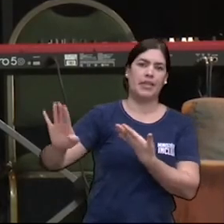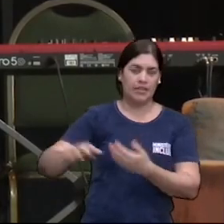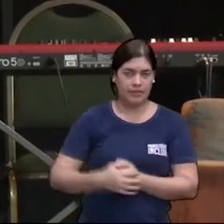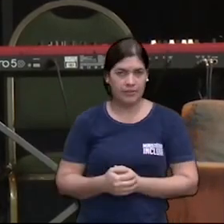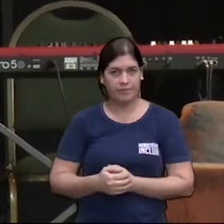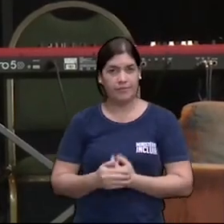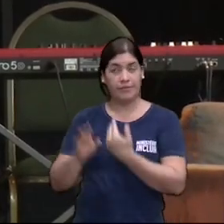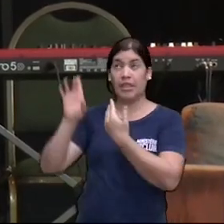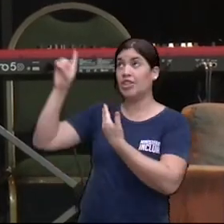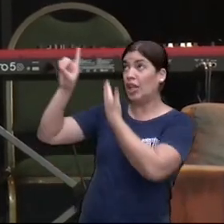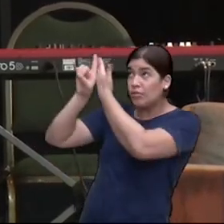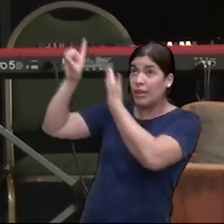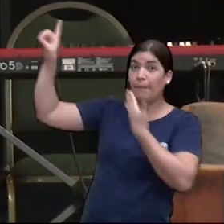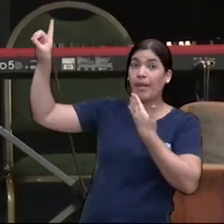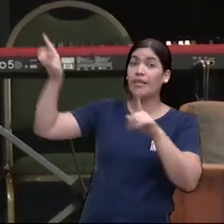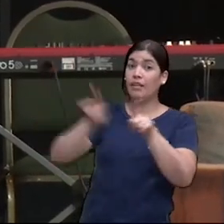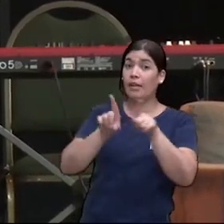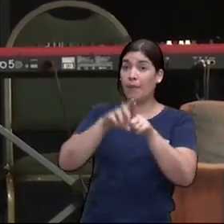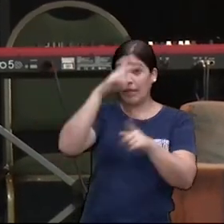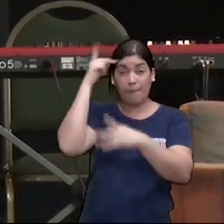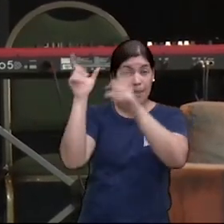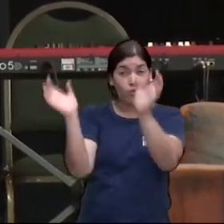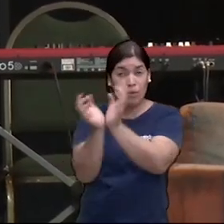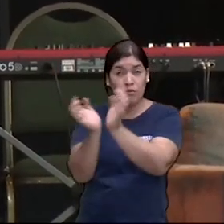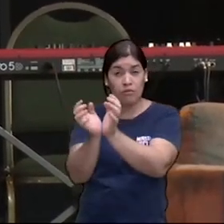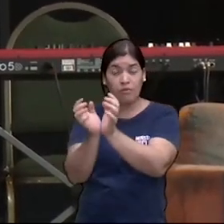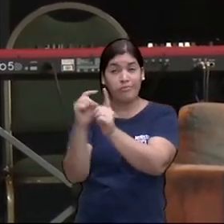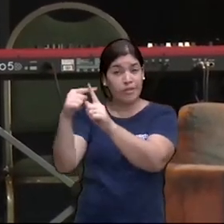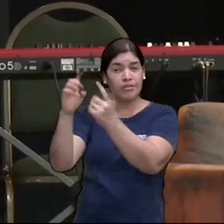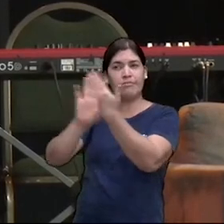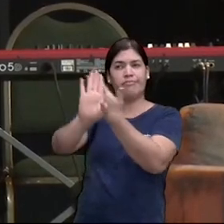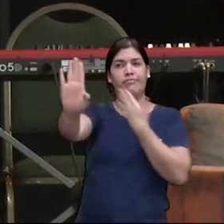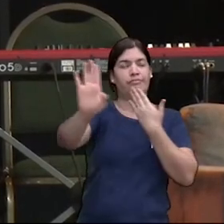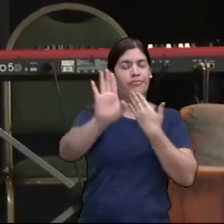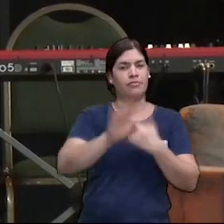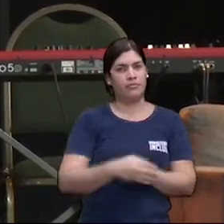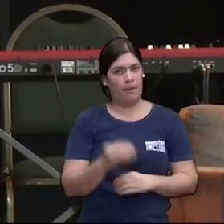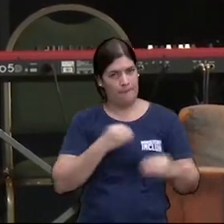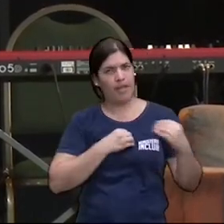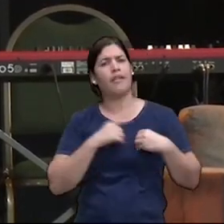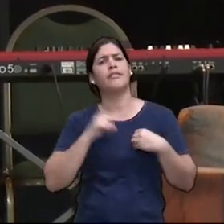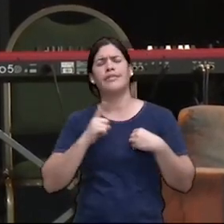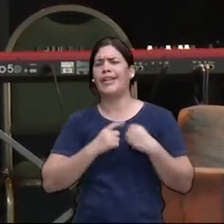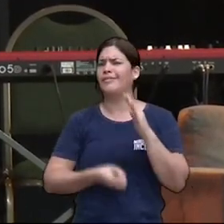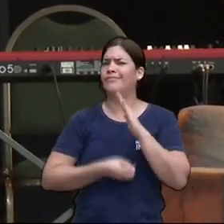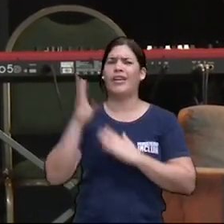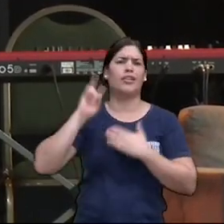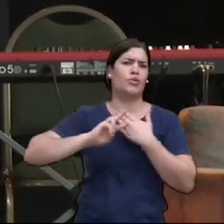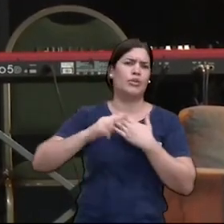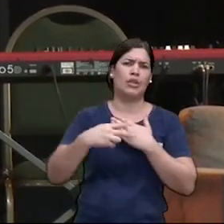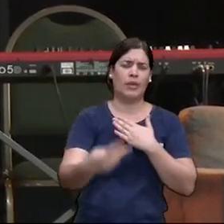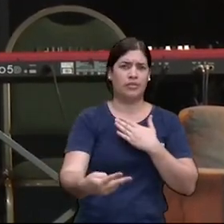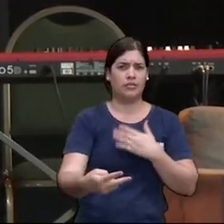de Deus e das pessoas gente o pecado traz muitas consequências e o pior de